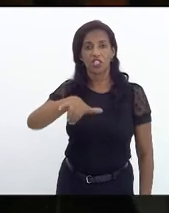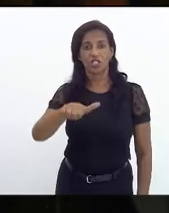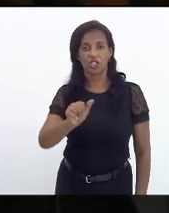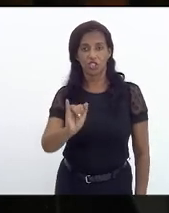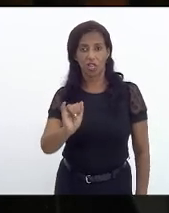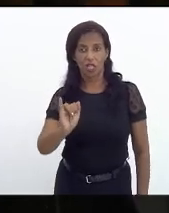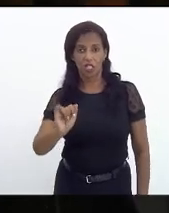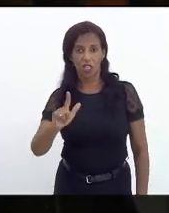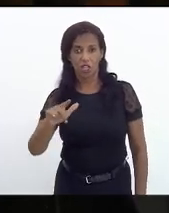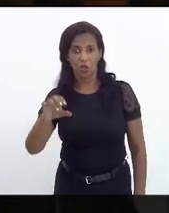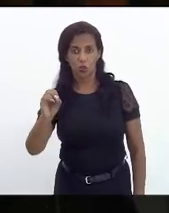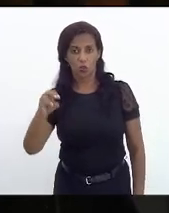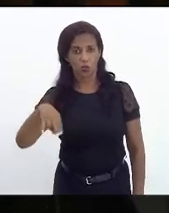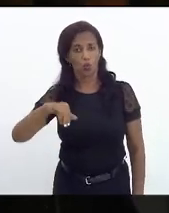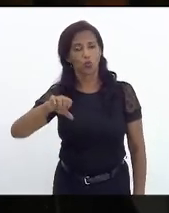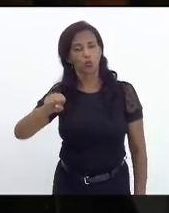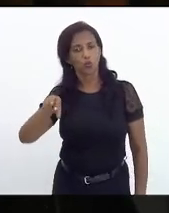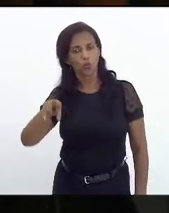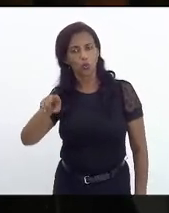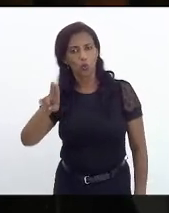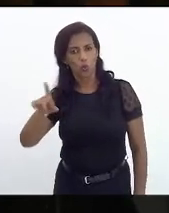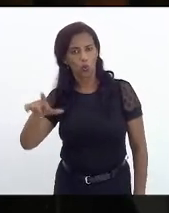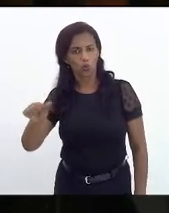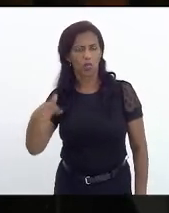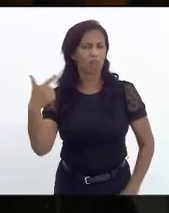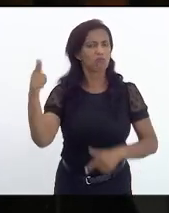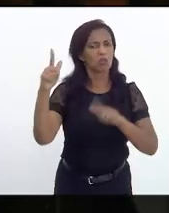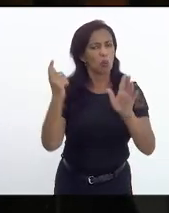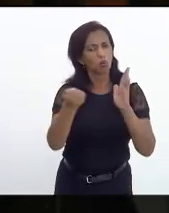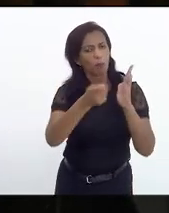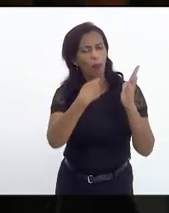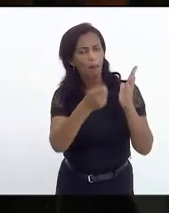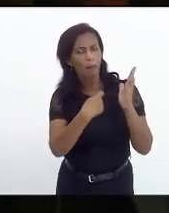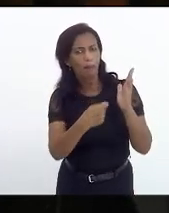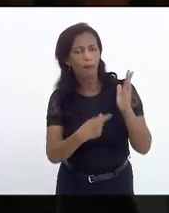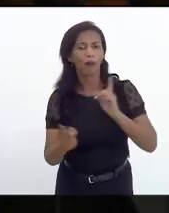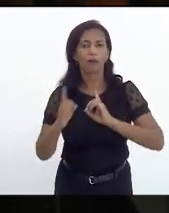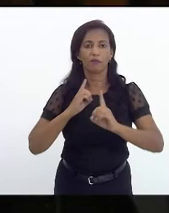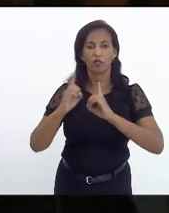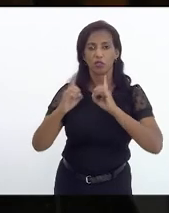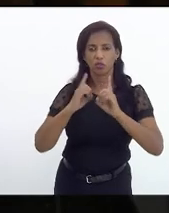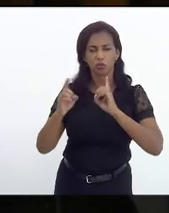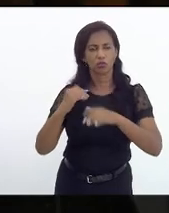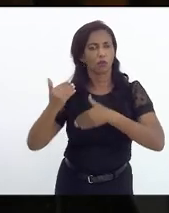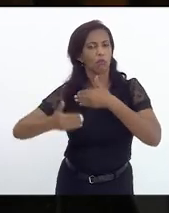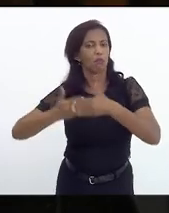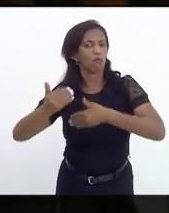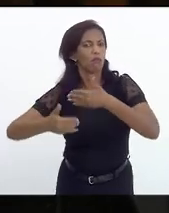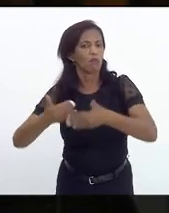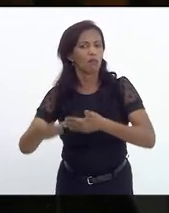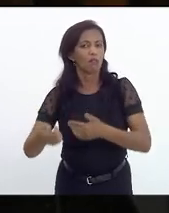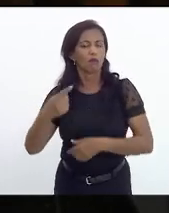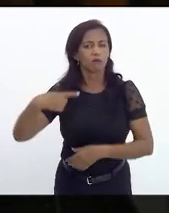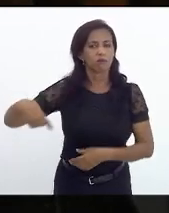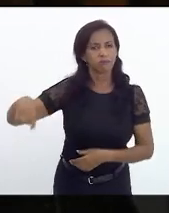Souza entre outros autores que vem discutindo e problematizando há algum tempo essas